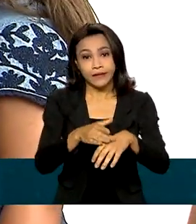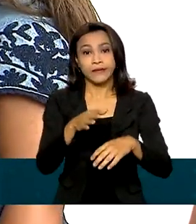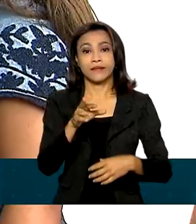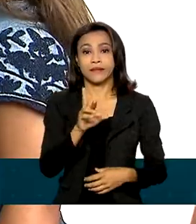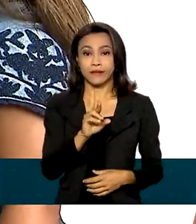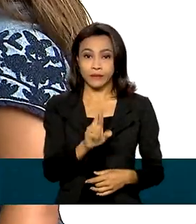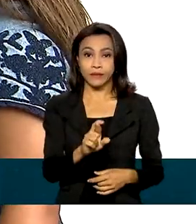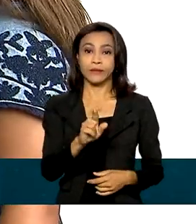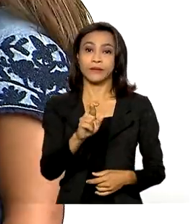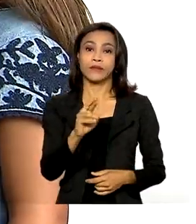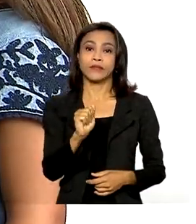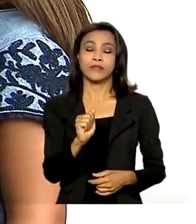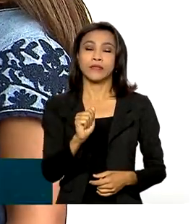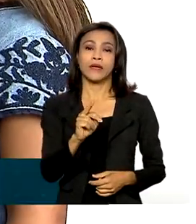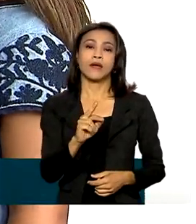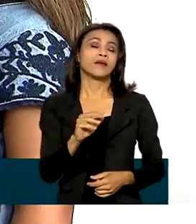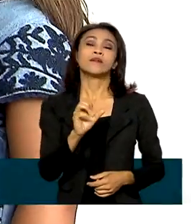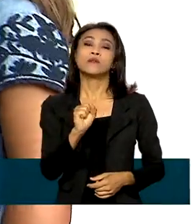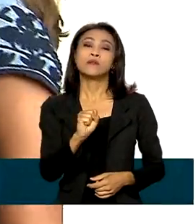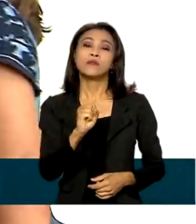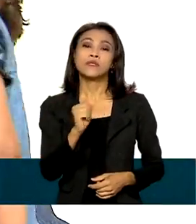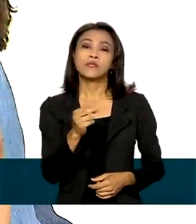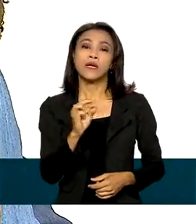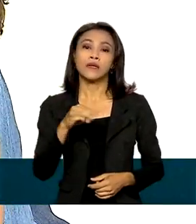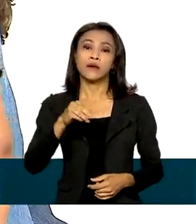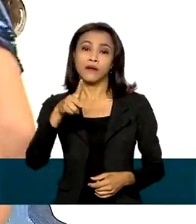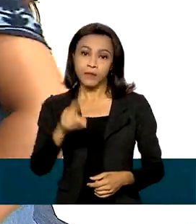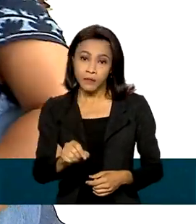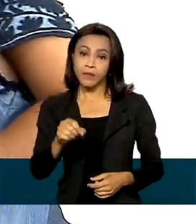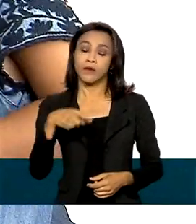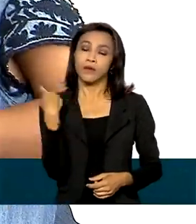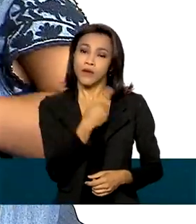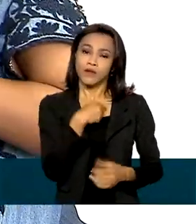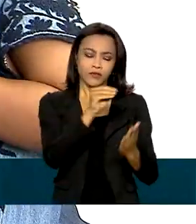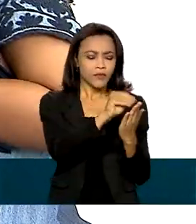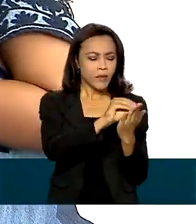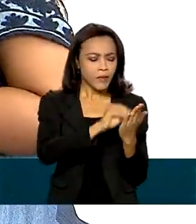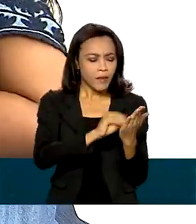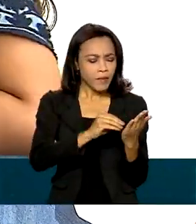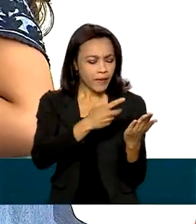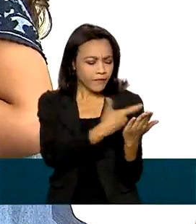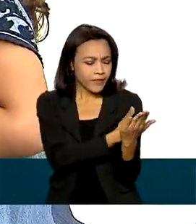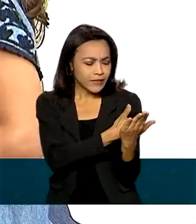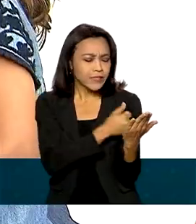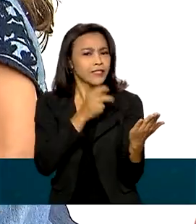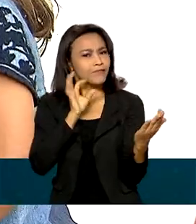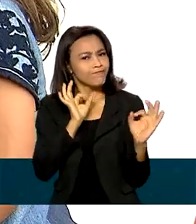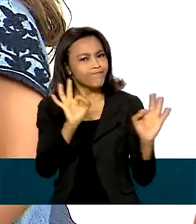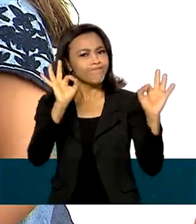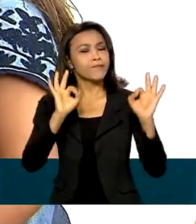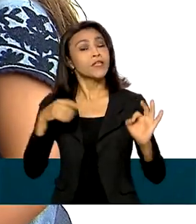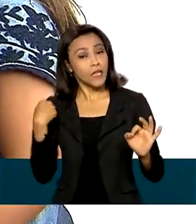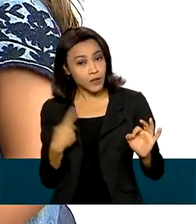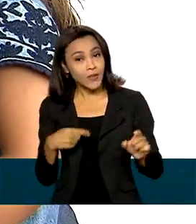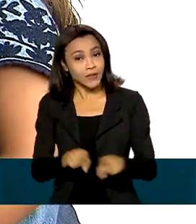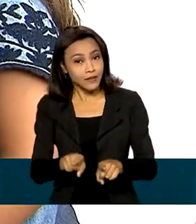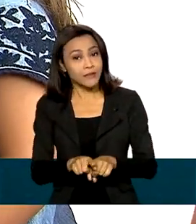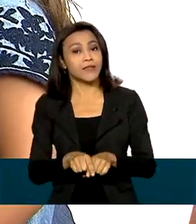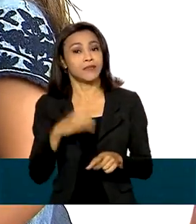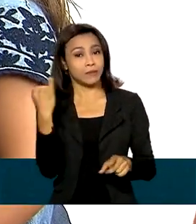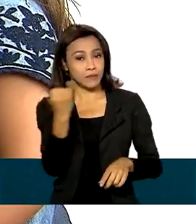devemos dar o exemplo e manter a caderneta dos nossos filhos em dia, assim como a nossa também. É importante